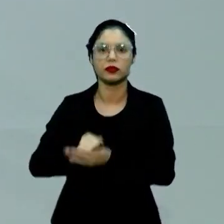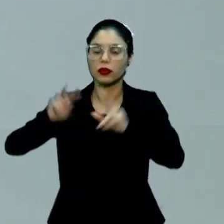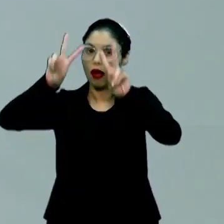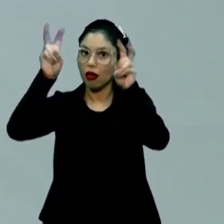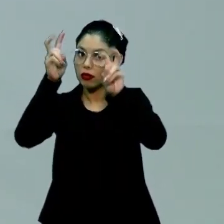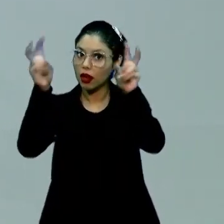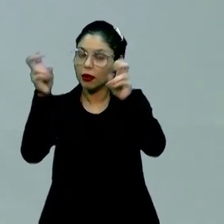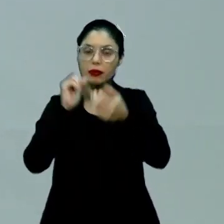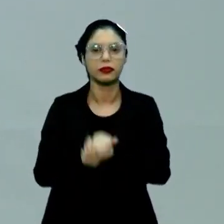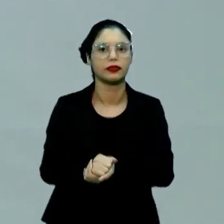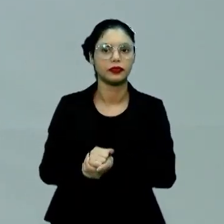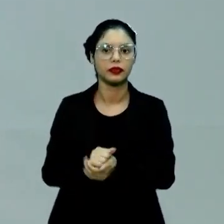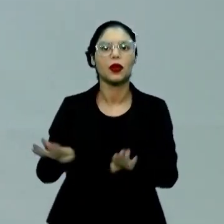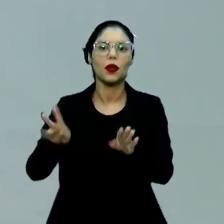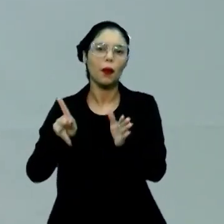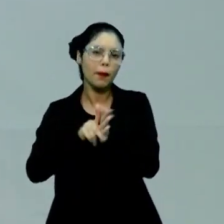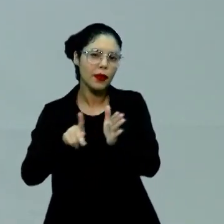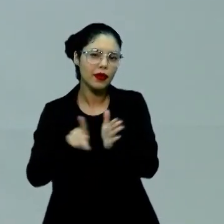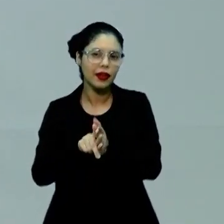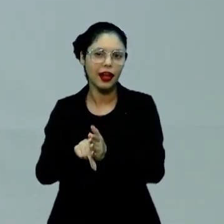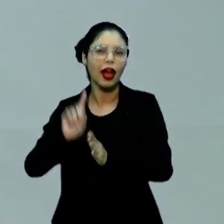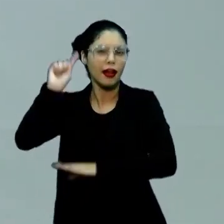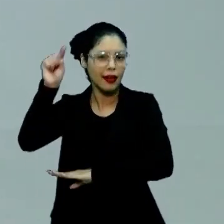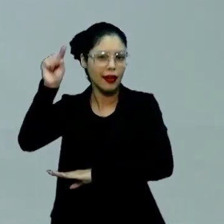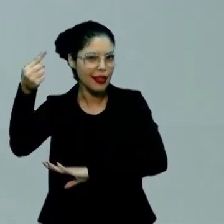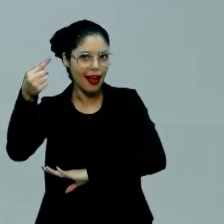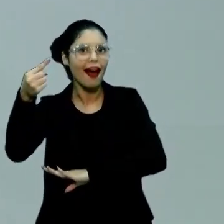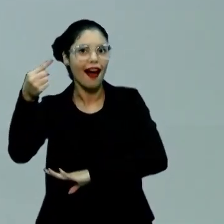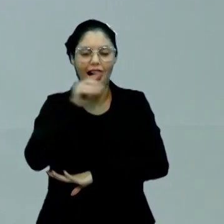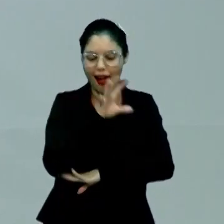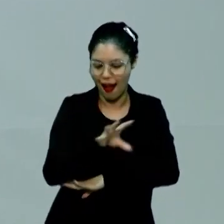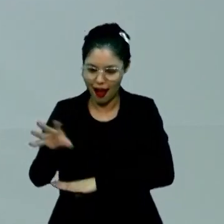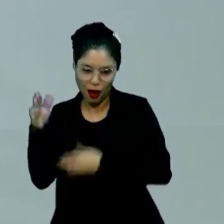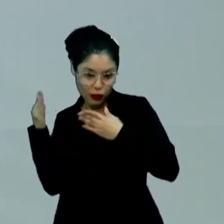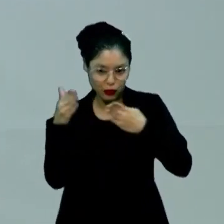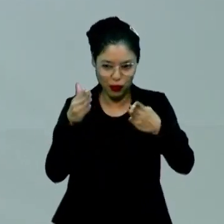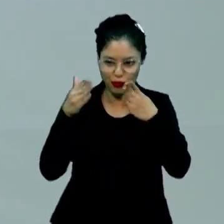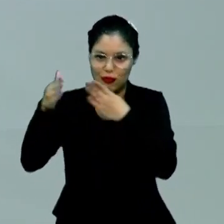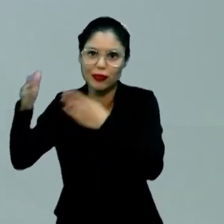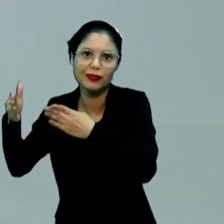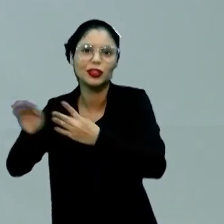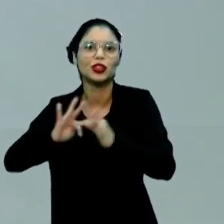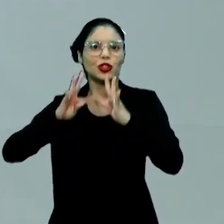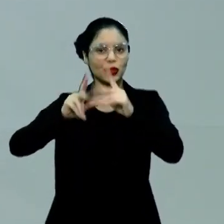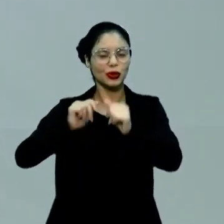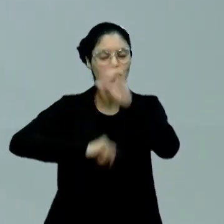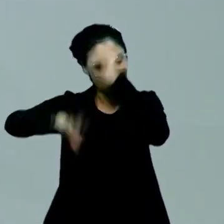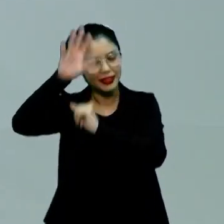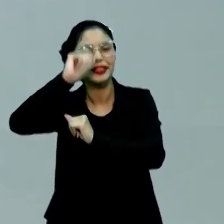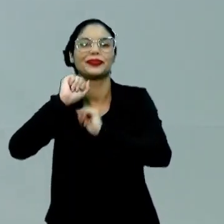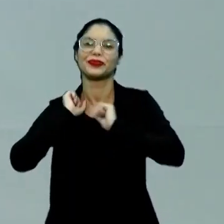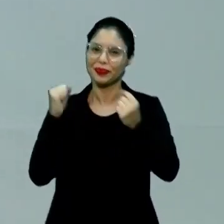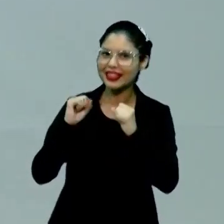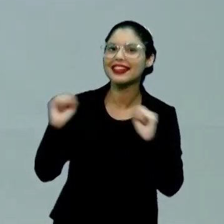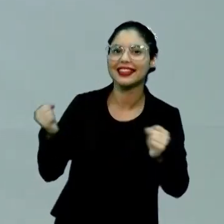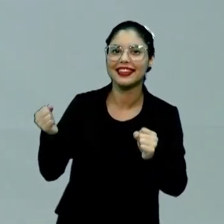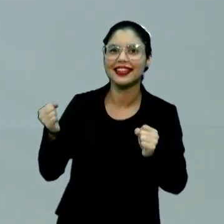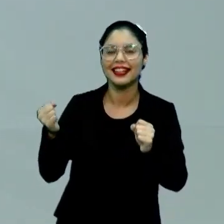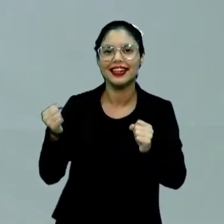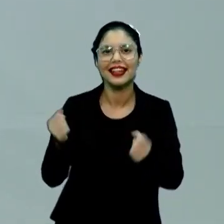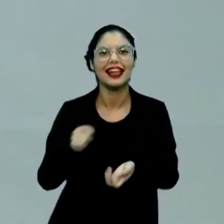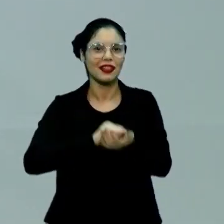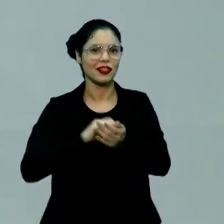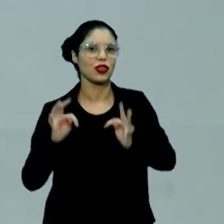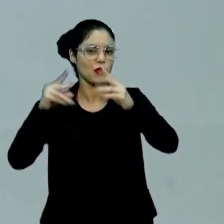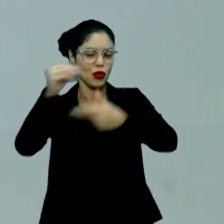primeiro aspecto relevante, aquele que vai mapear e direcionar todo o aprendizado da Educação Física perante a prova